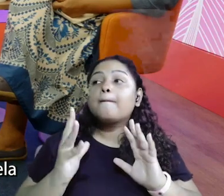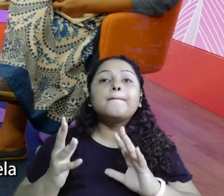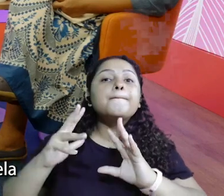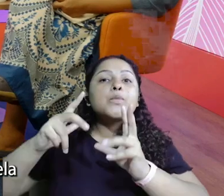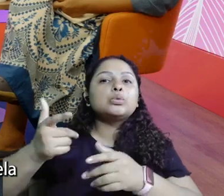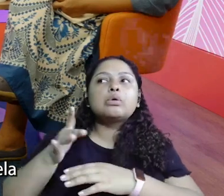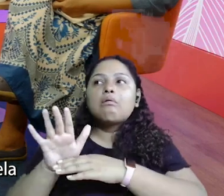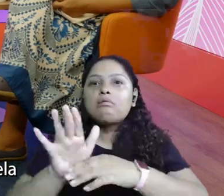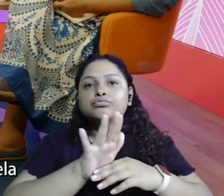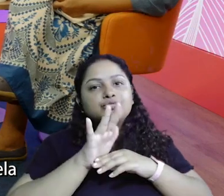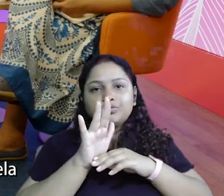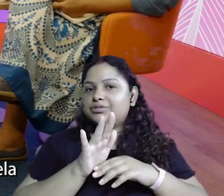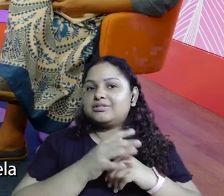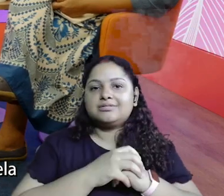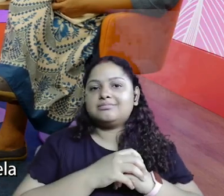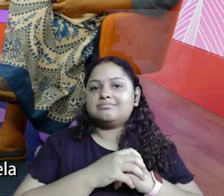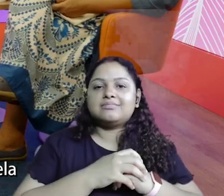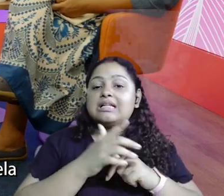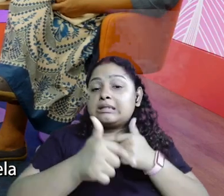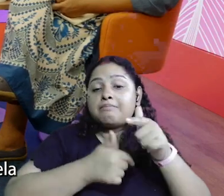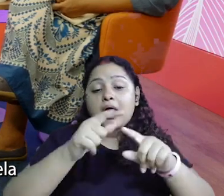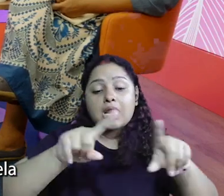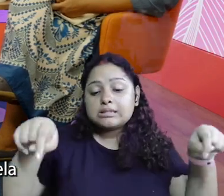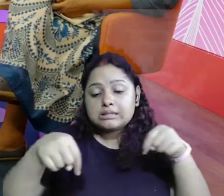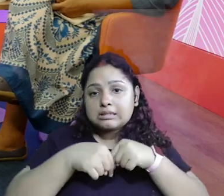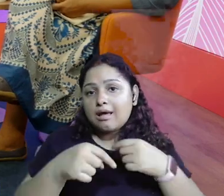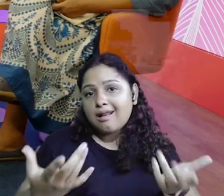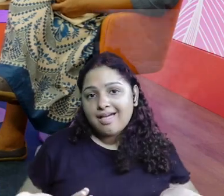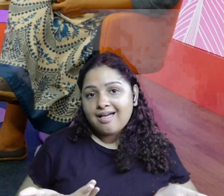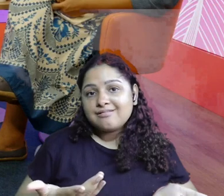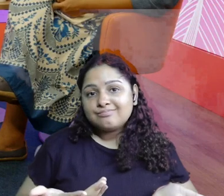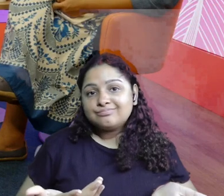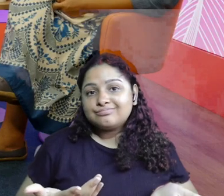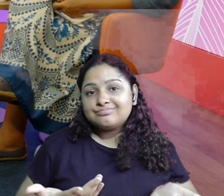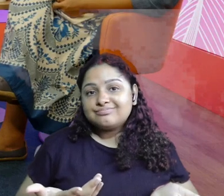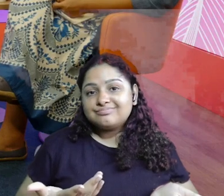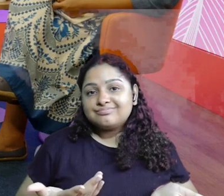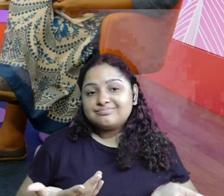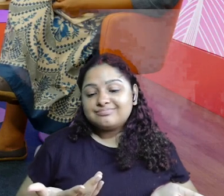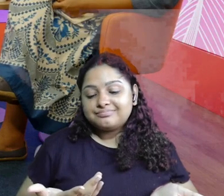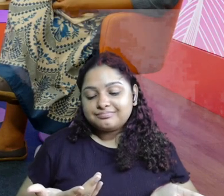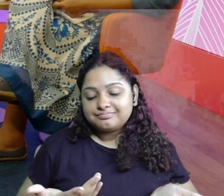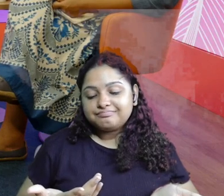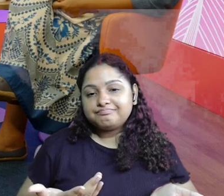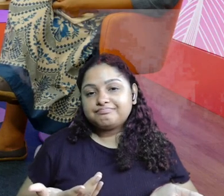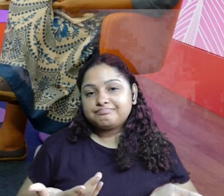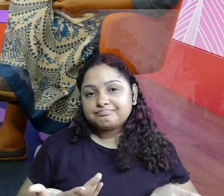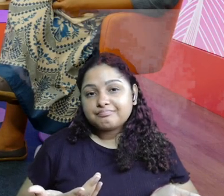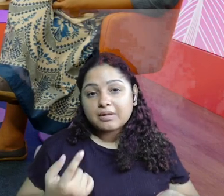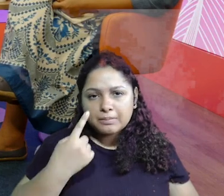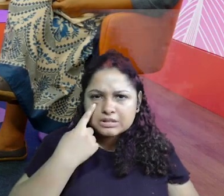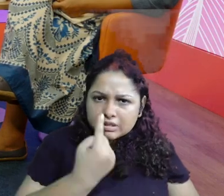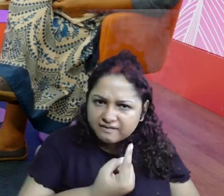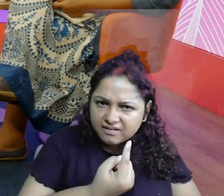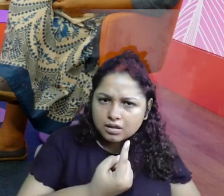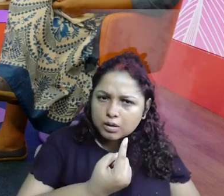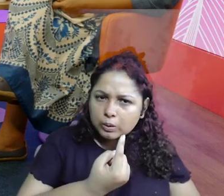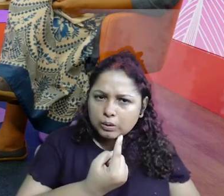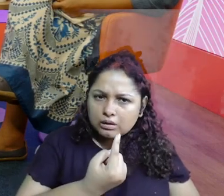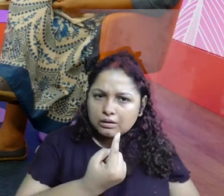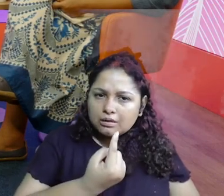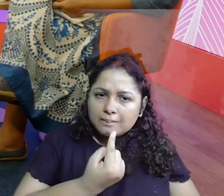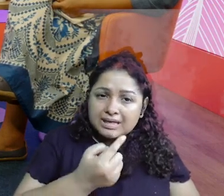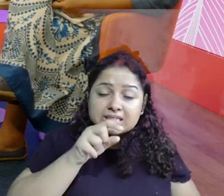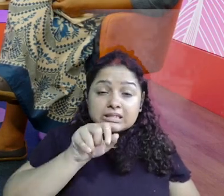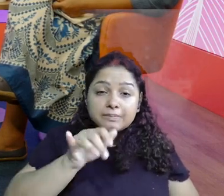social da casa dela, da sala dela. Numa mesinha pequenininha. Mas quem sabe faz a hora,